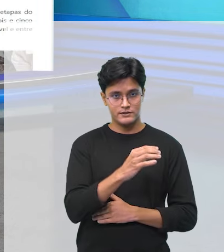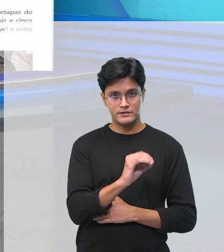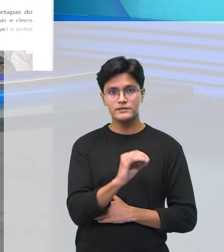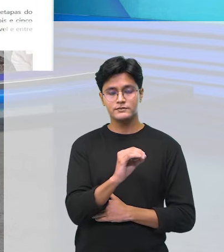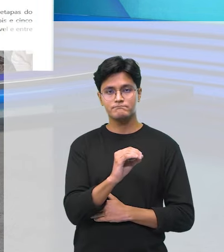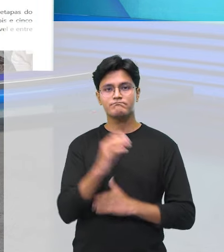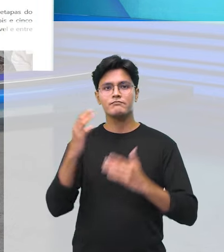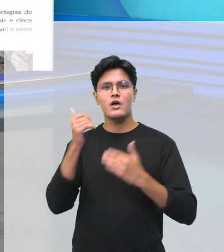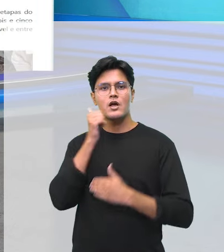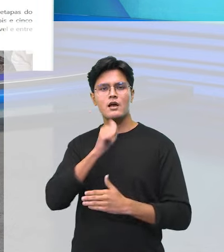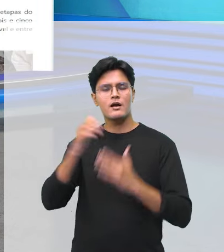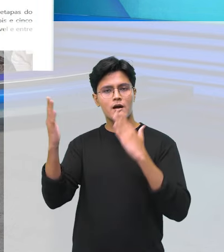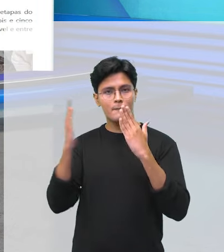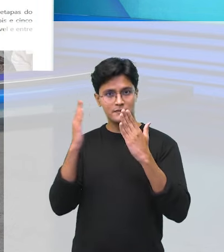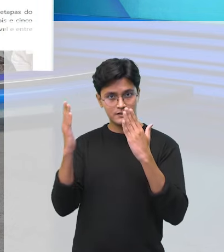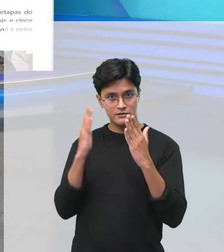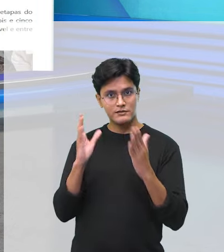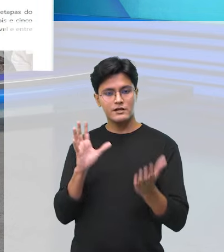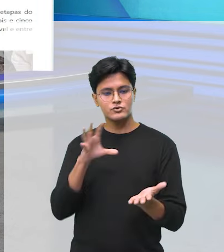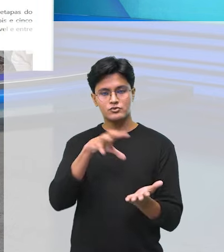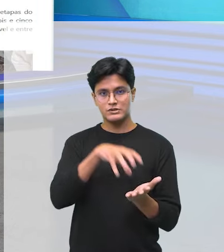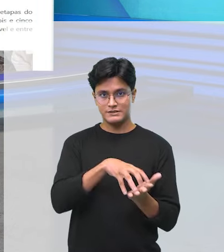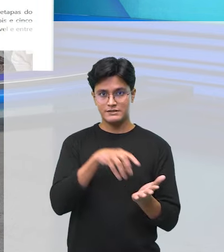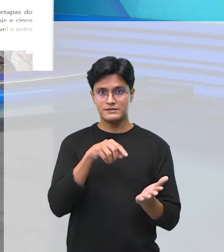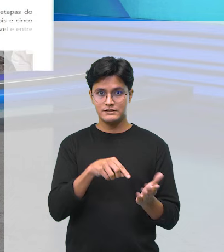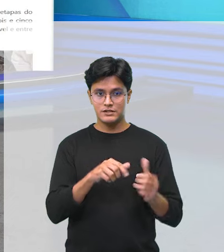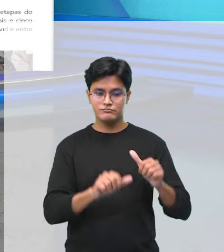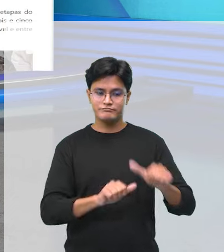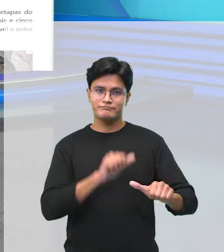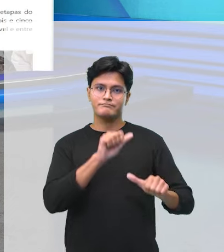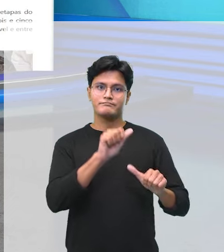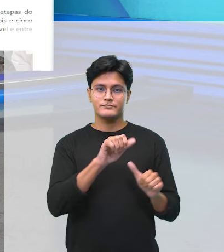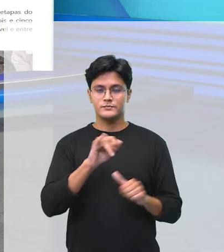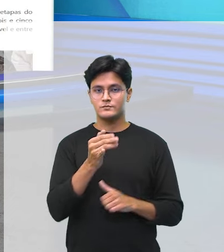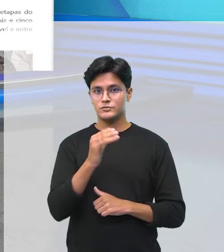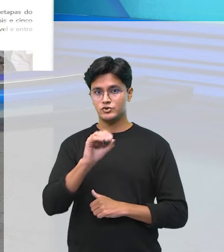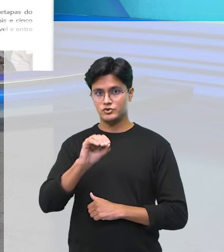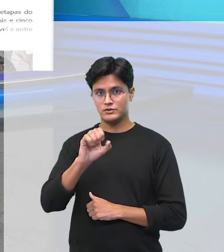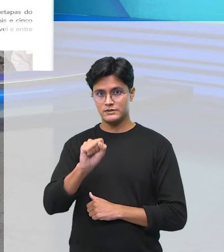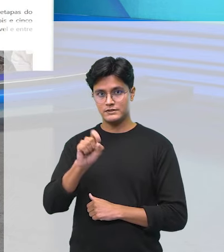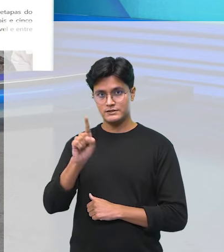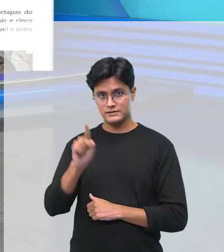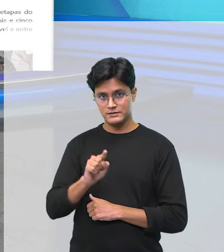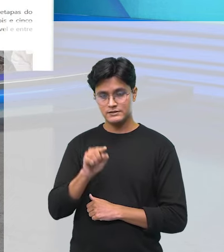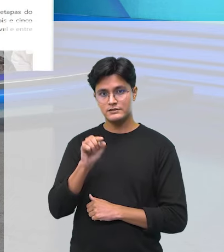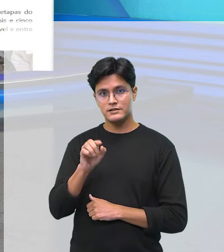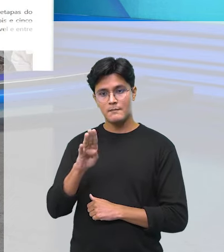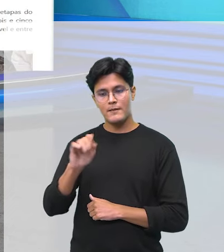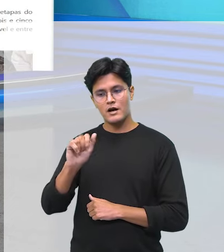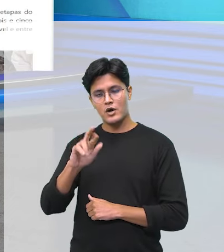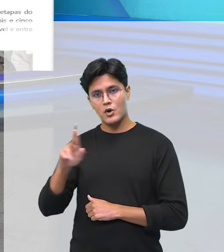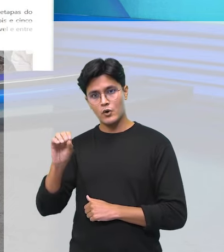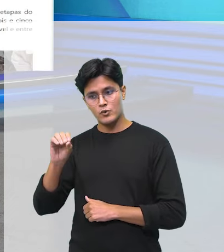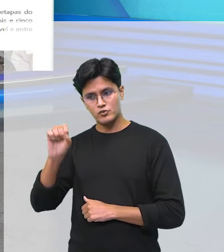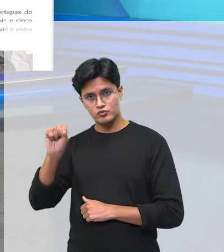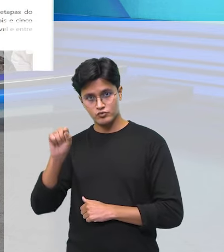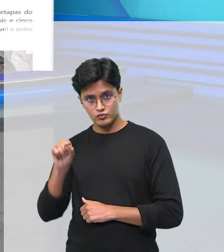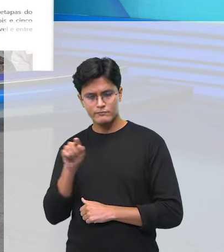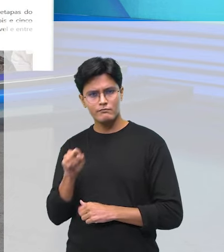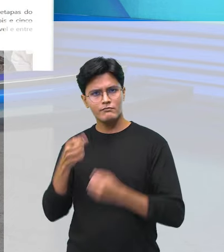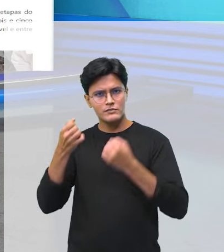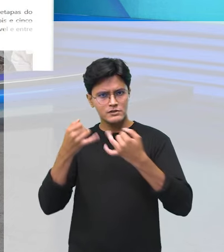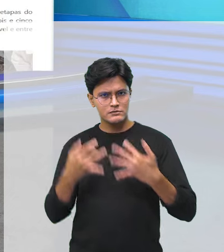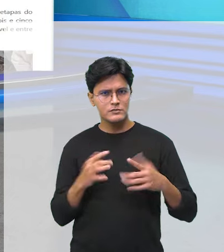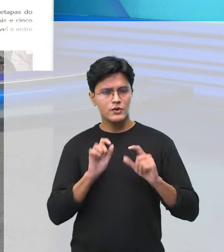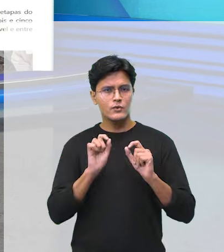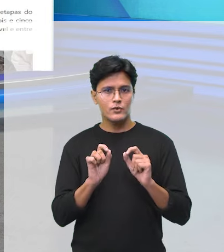Centro Especializado em Reabilitação, José Leonel Ferreira Aquino, Marlô Silima, explica como o